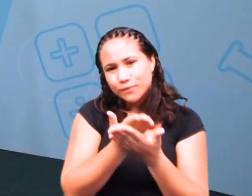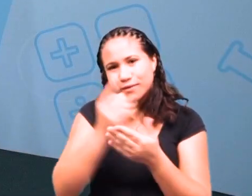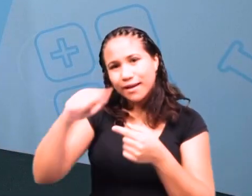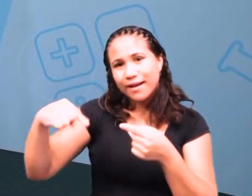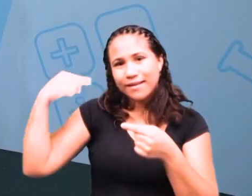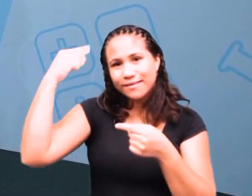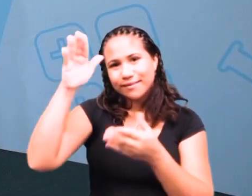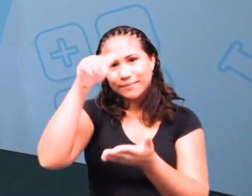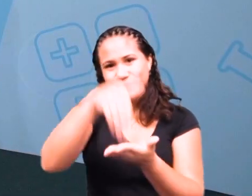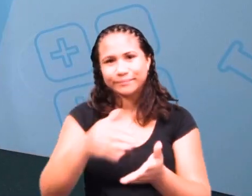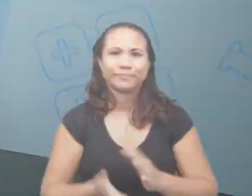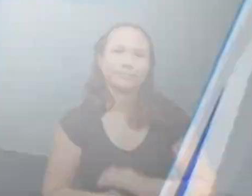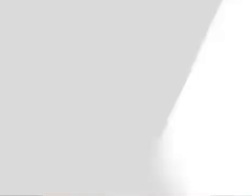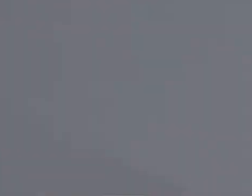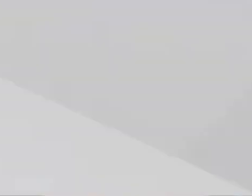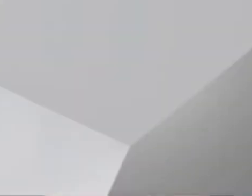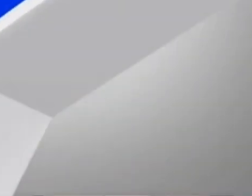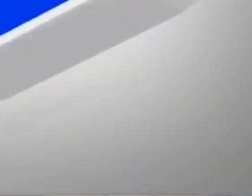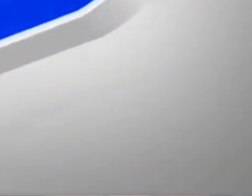até a próxima aula!